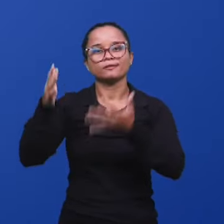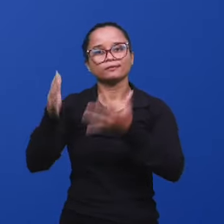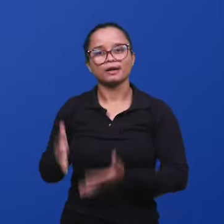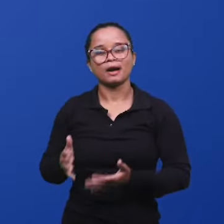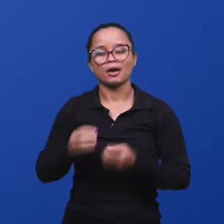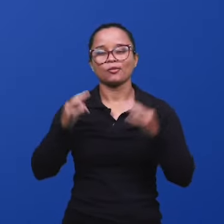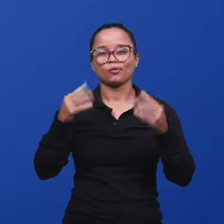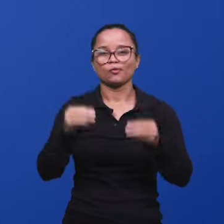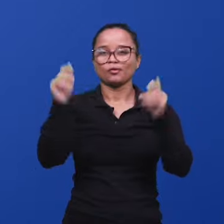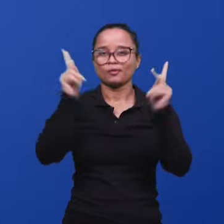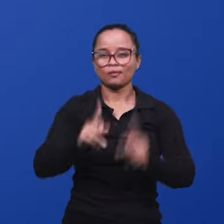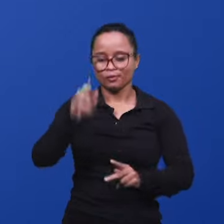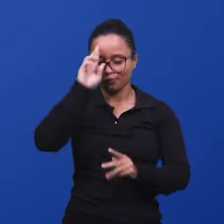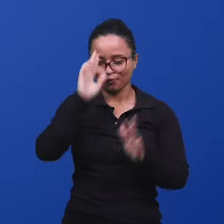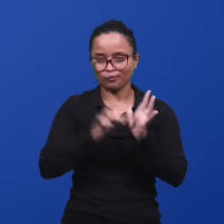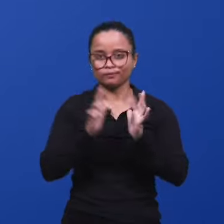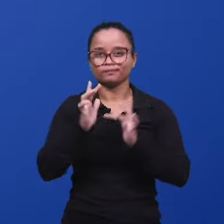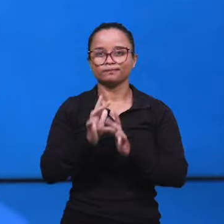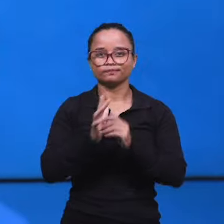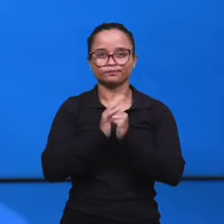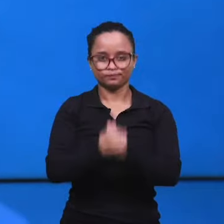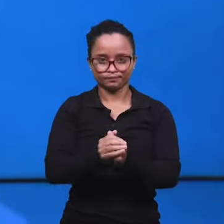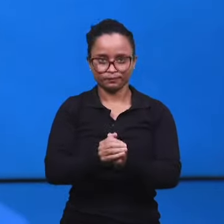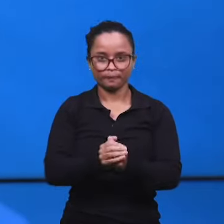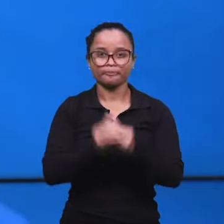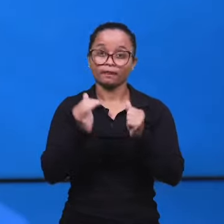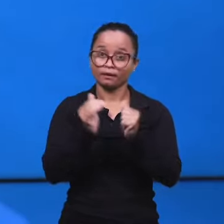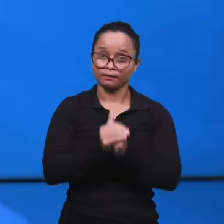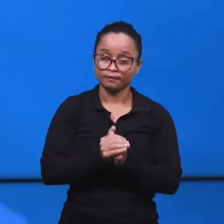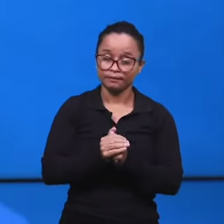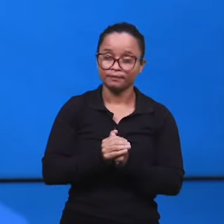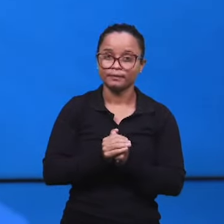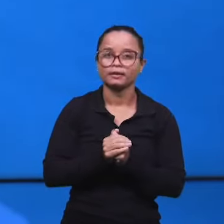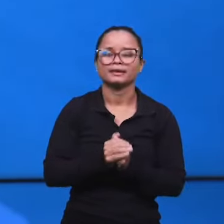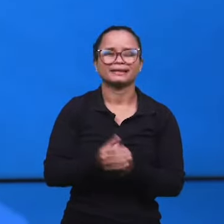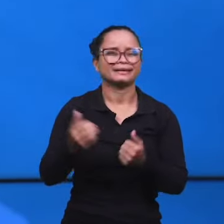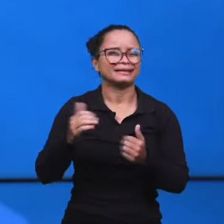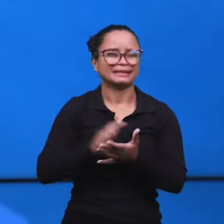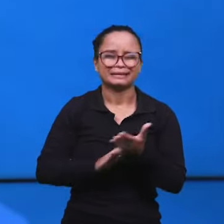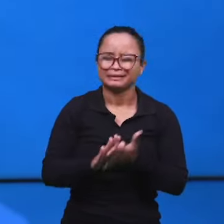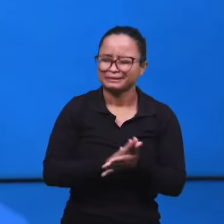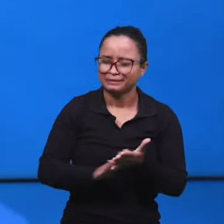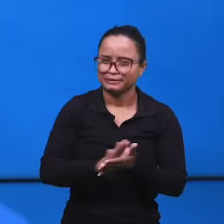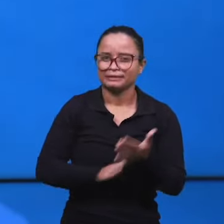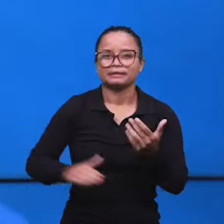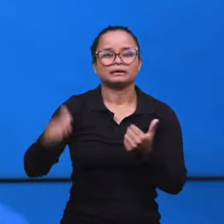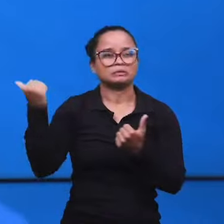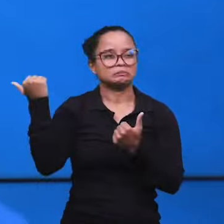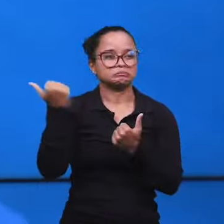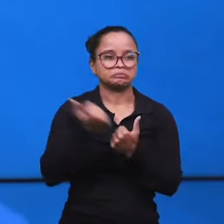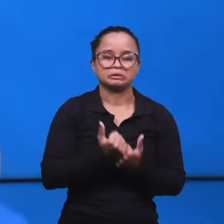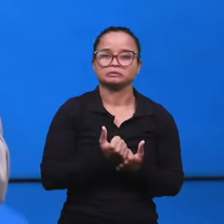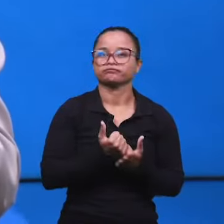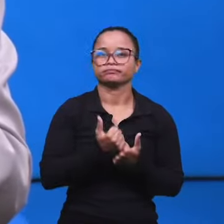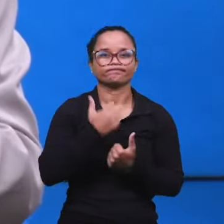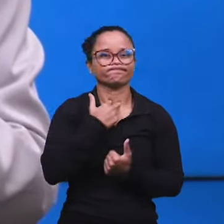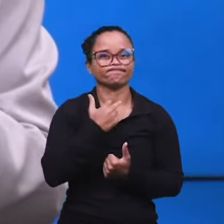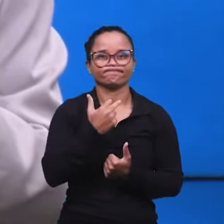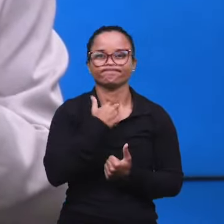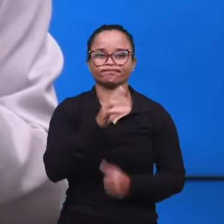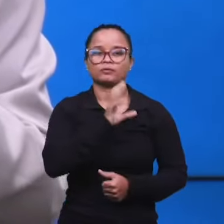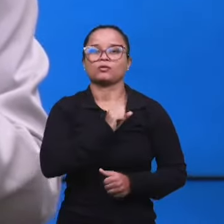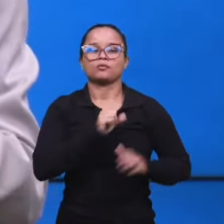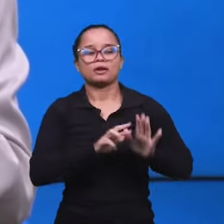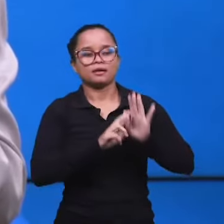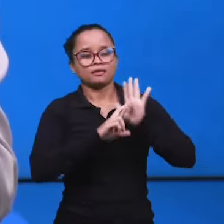igreja. A todos, a paz do senhor Jesus. Amém, irmã Estela? Nada pode substituir, né? O valor que esse